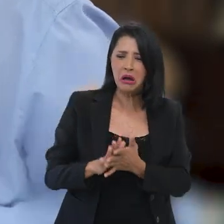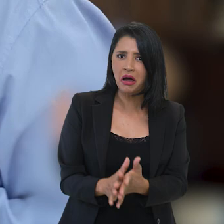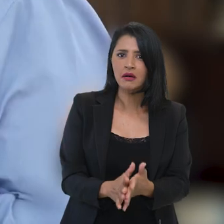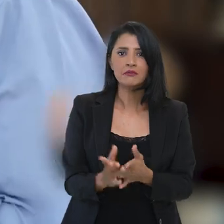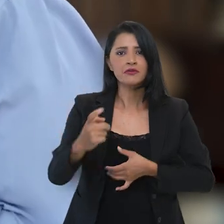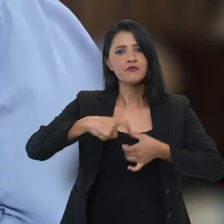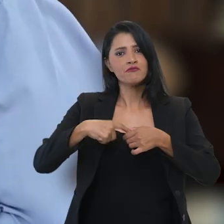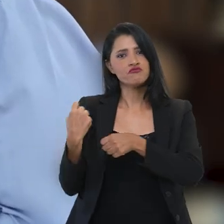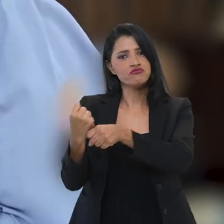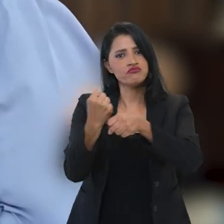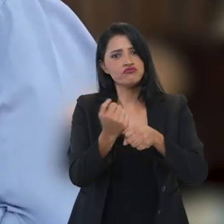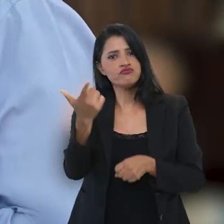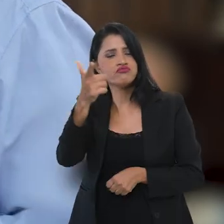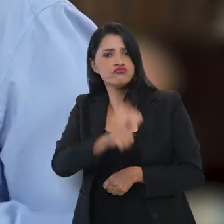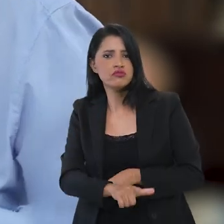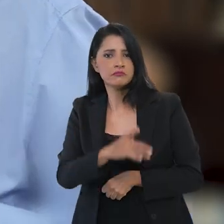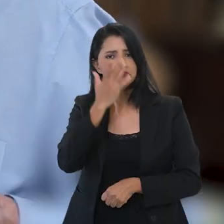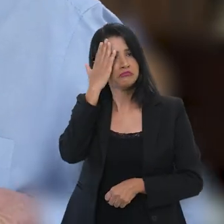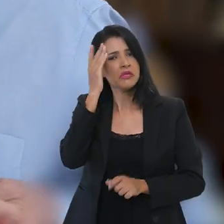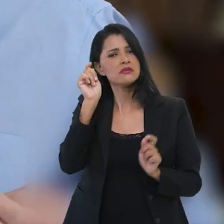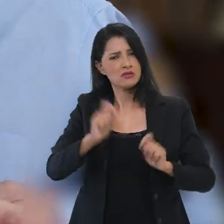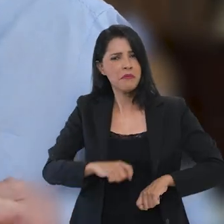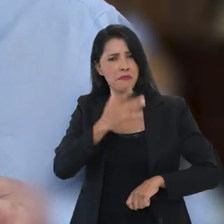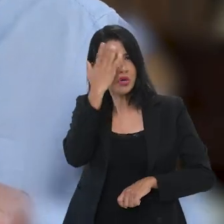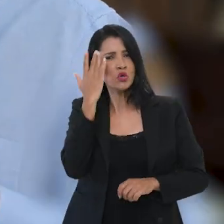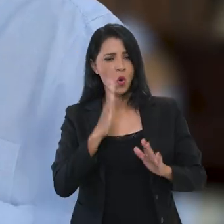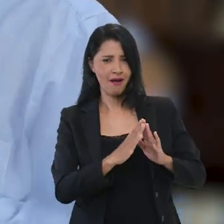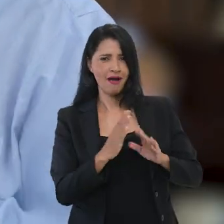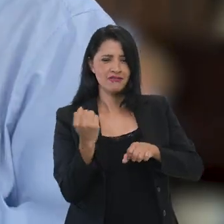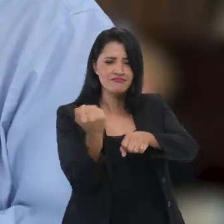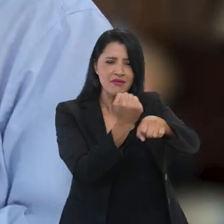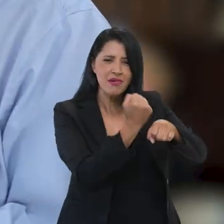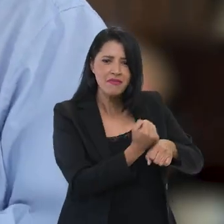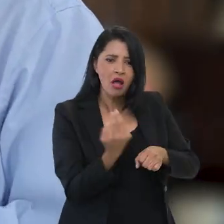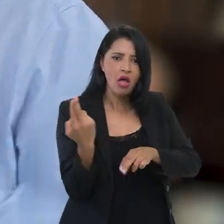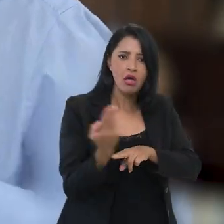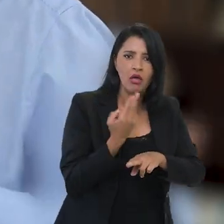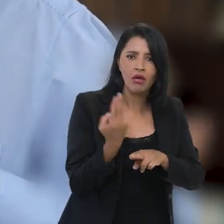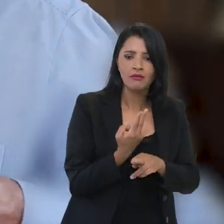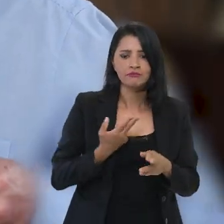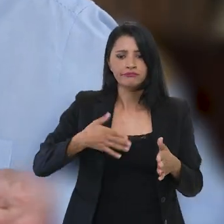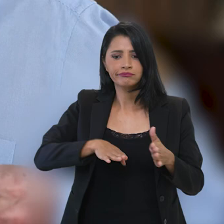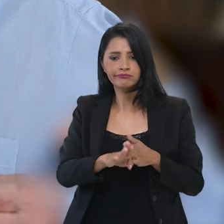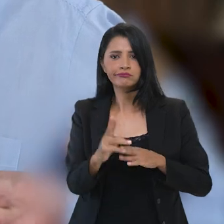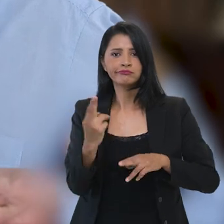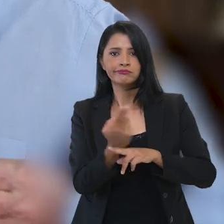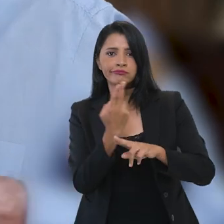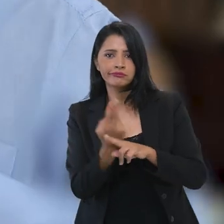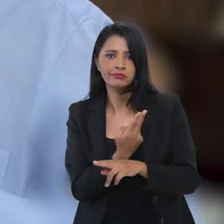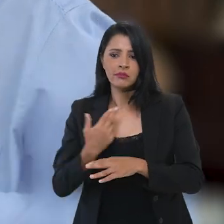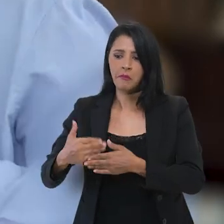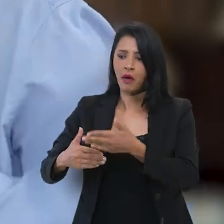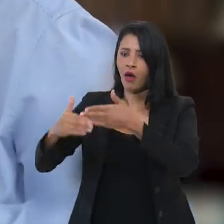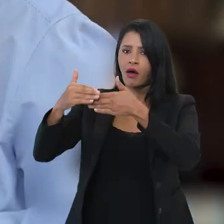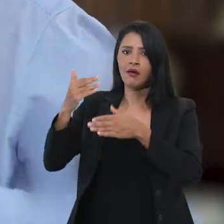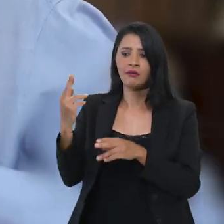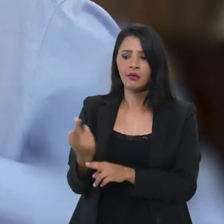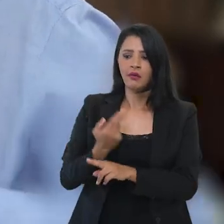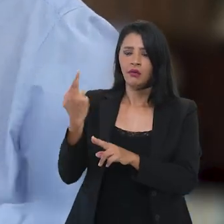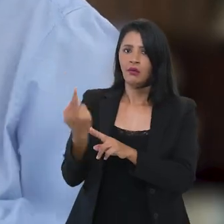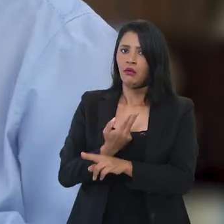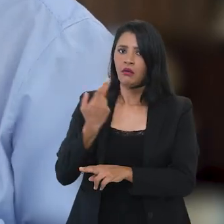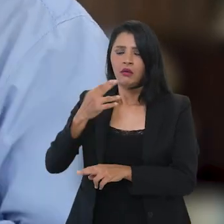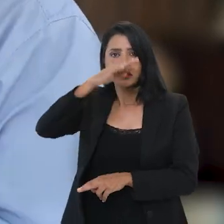então nós precisamos reconstruir. E quem sabe, quem já reformou uma casa, quem já reformou uma garagem, quem já reformou um muro, sabe